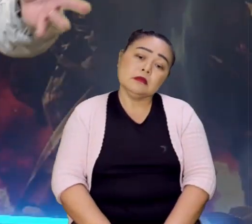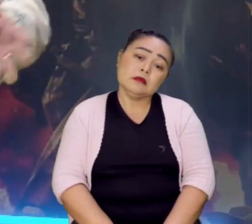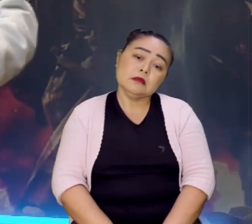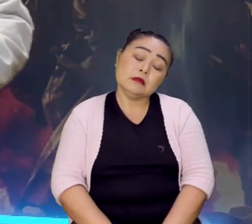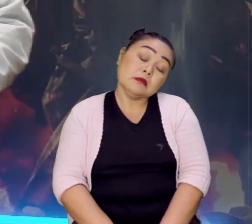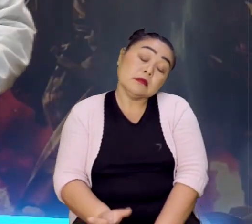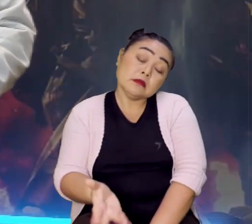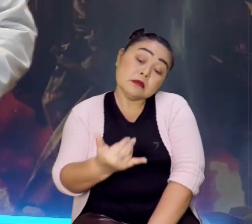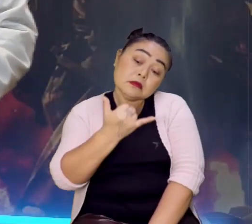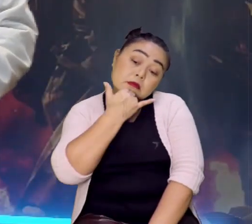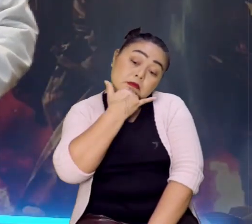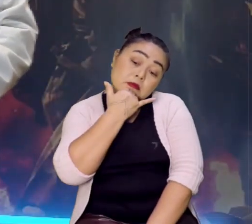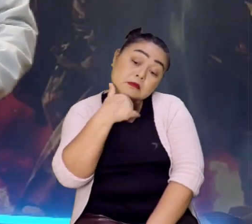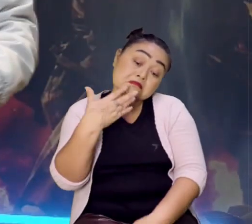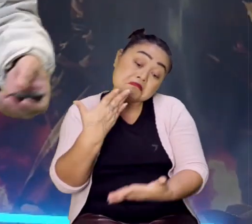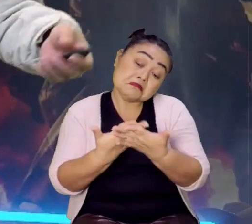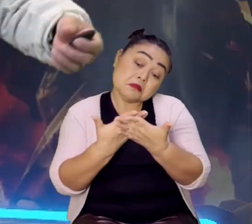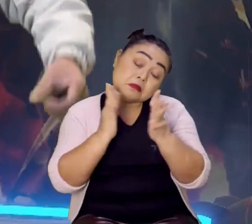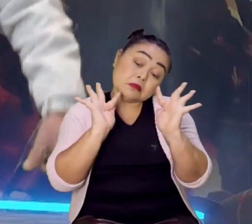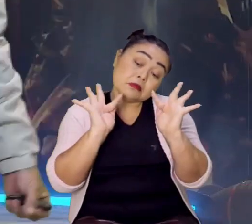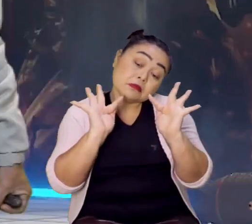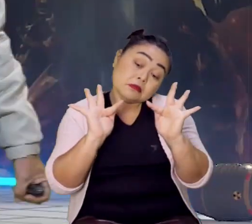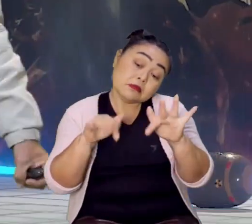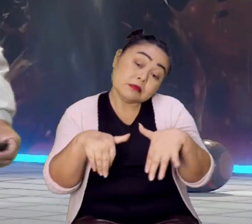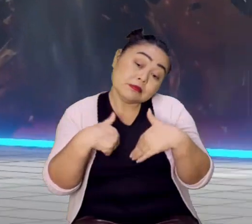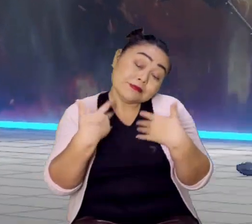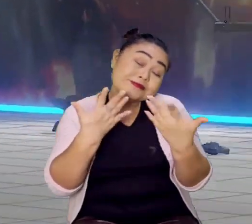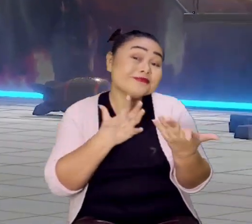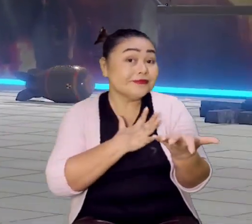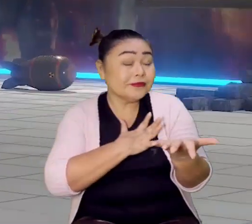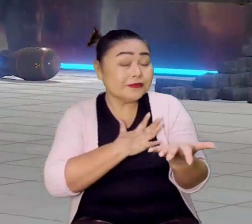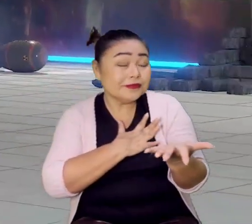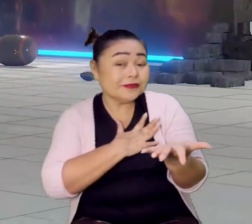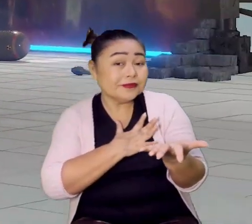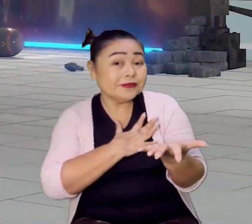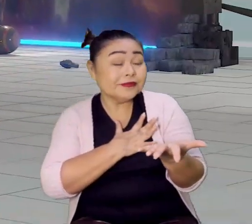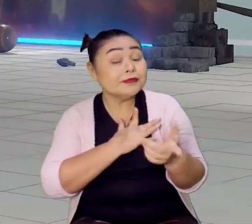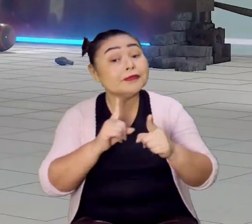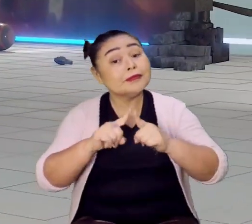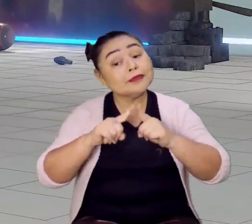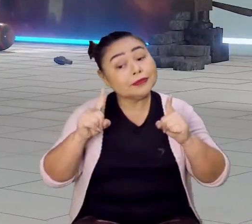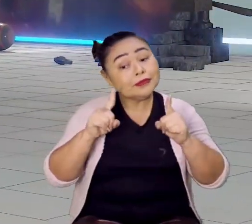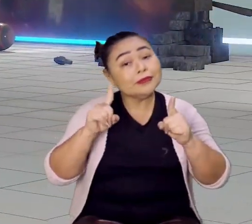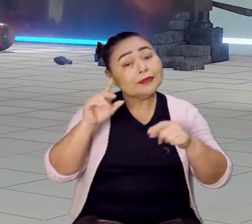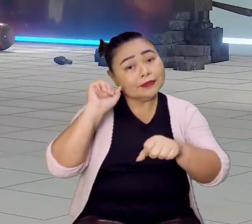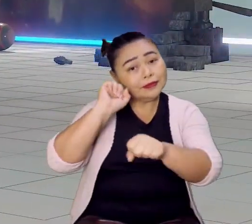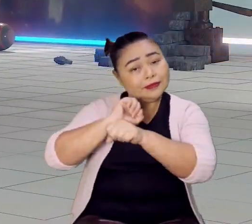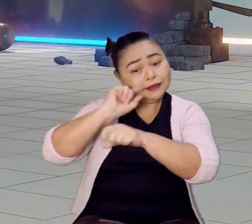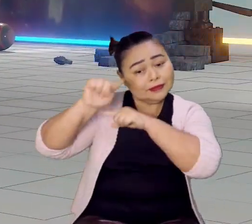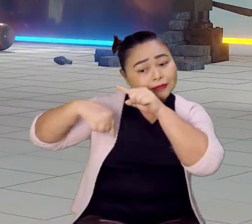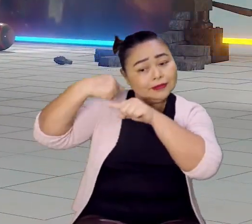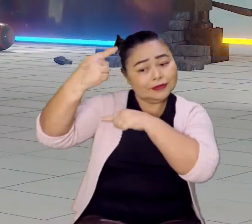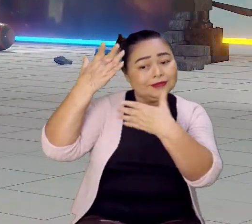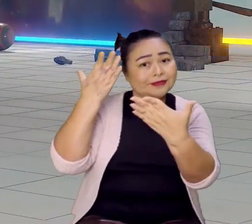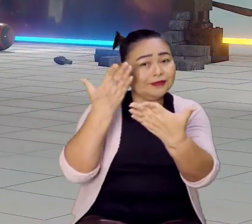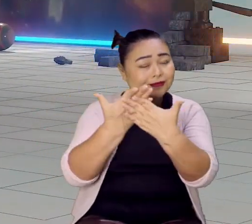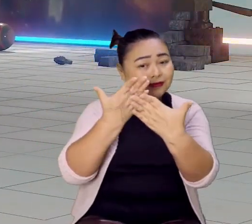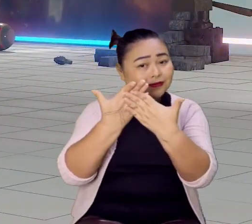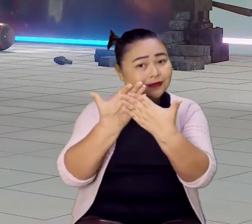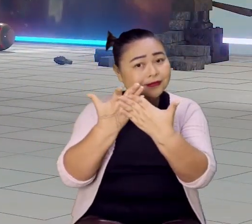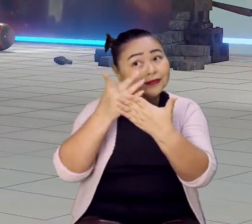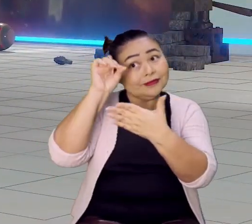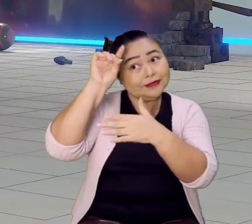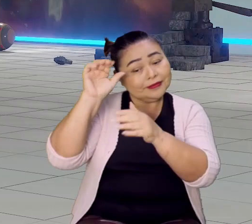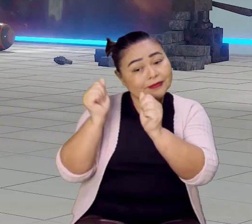Infelizmente, a nossa aula chegou ao fim. Eu também estava gostando. Mas eu aguardo vocês na nossa próxima aula. Fique com Deus